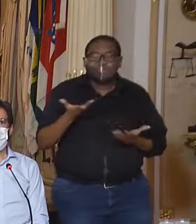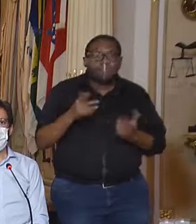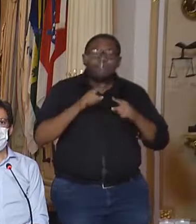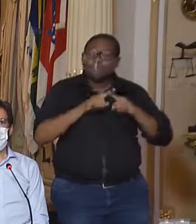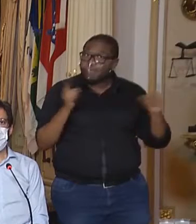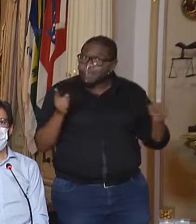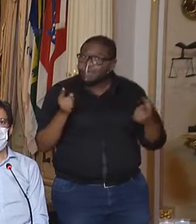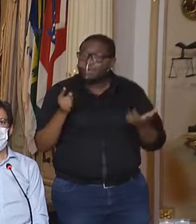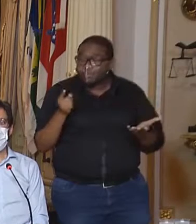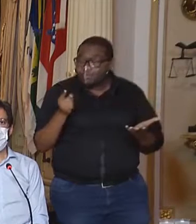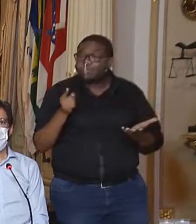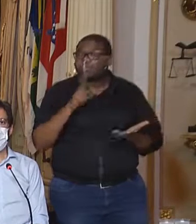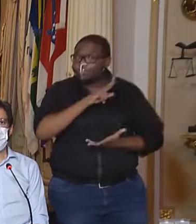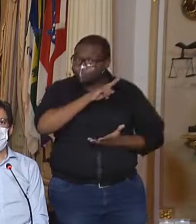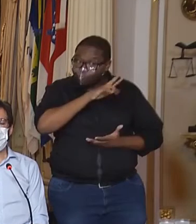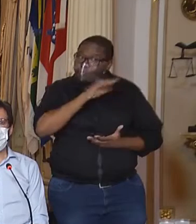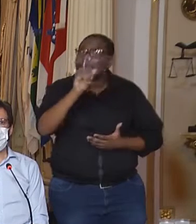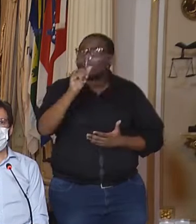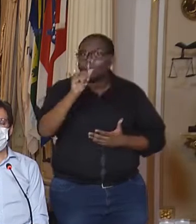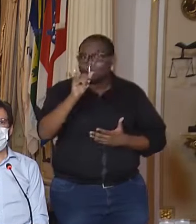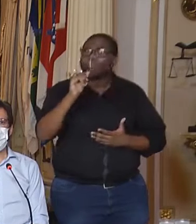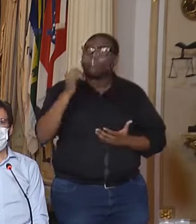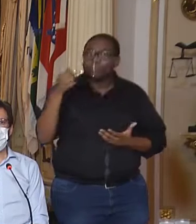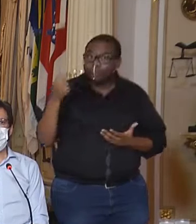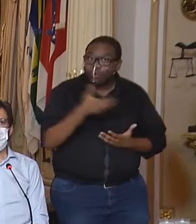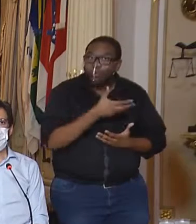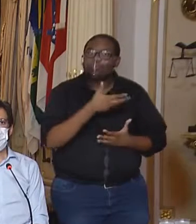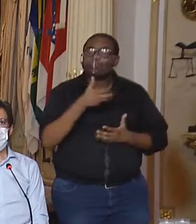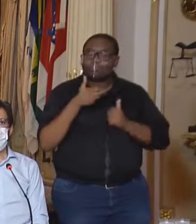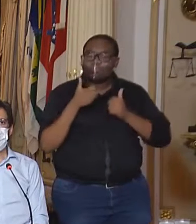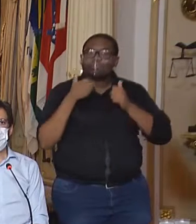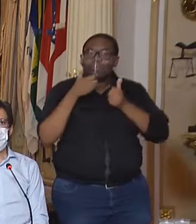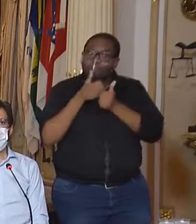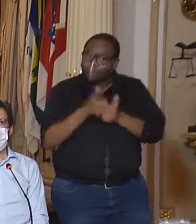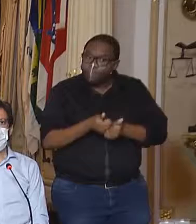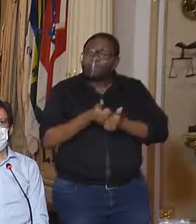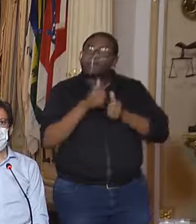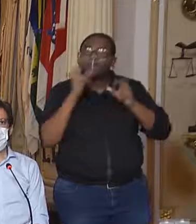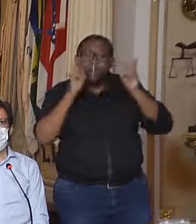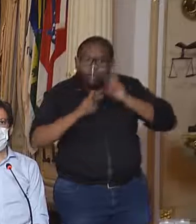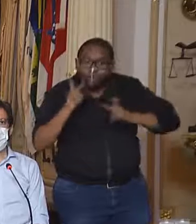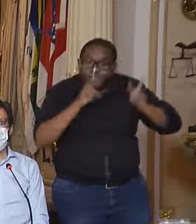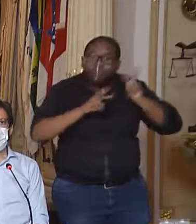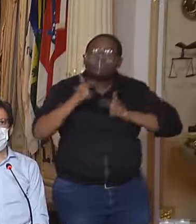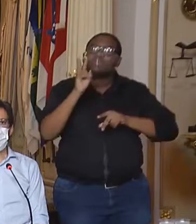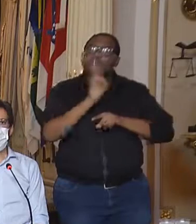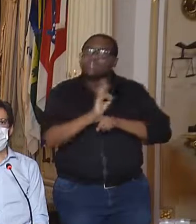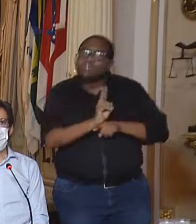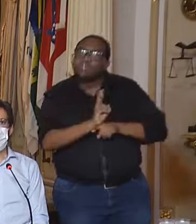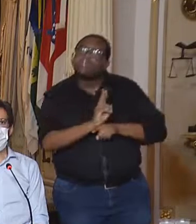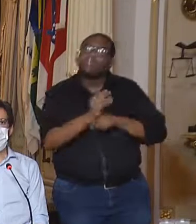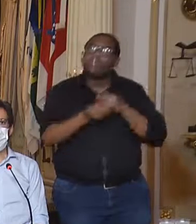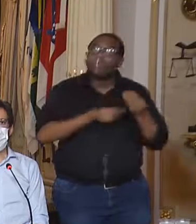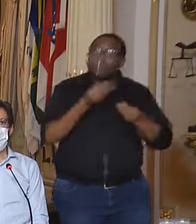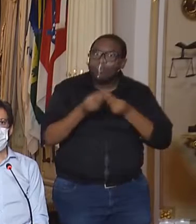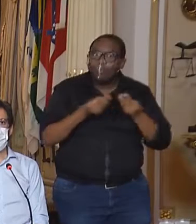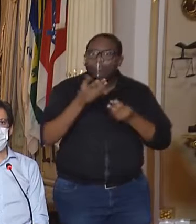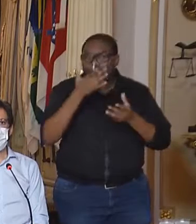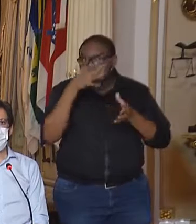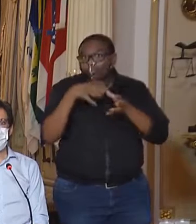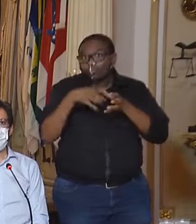mas passarão a ser alvo da observação do conjunto de